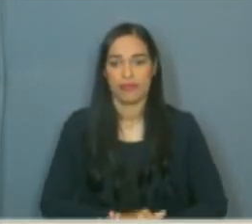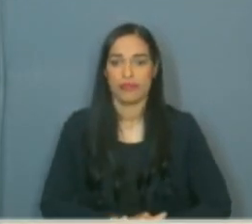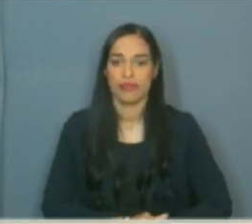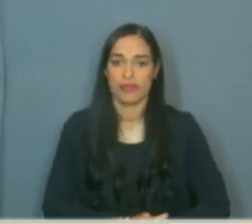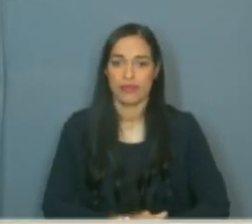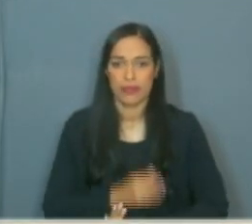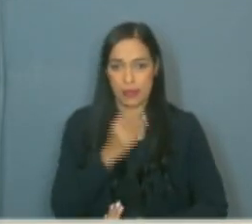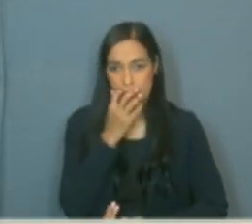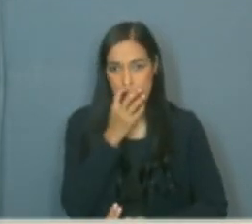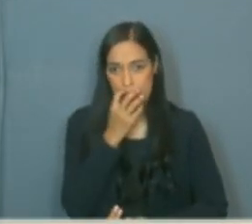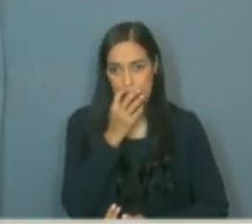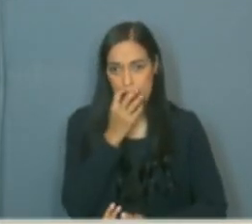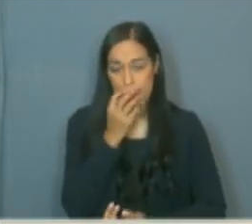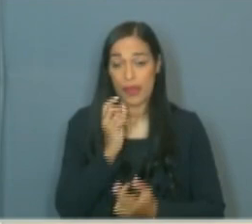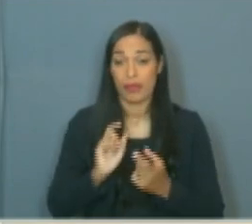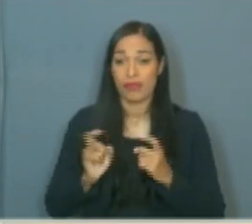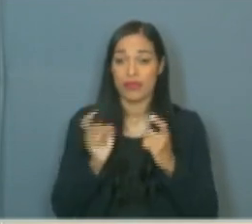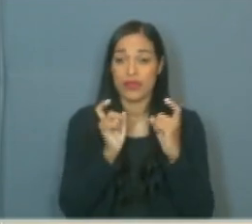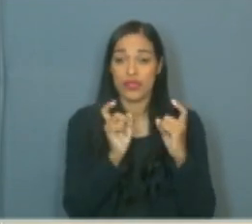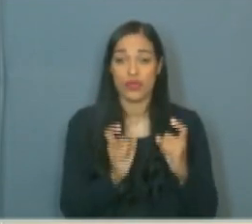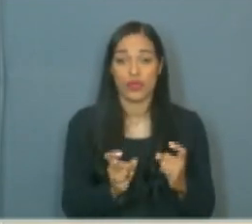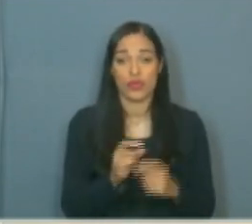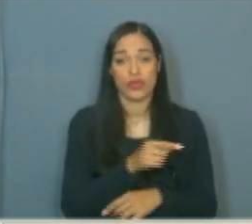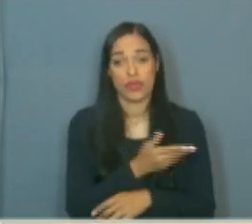discutir,